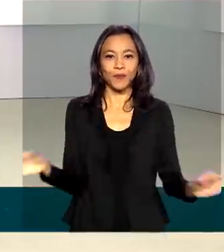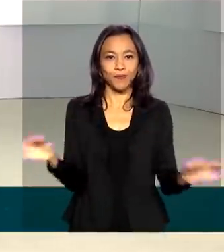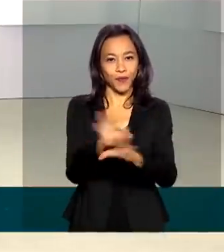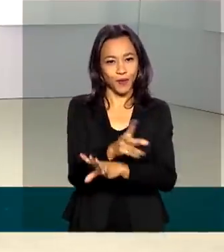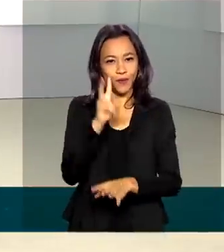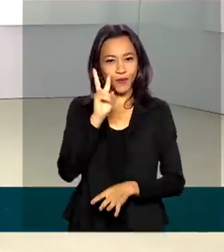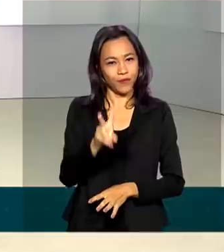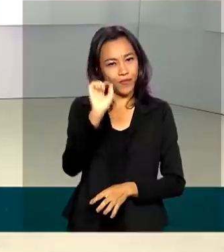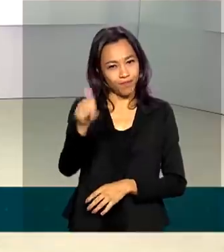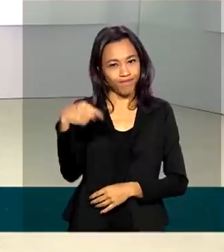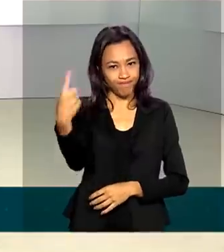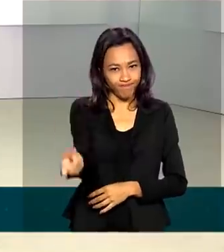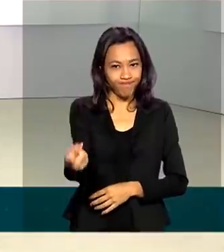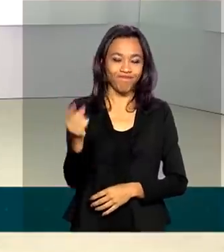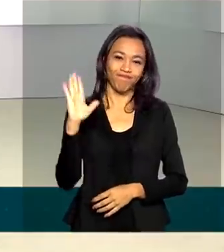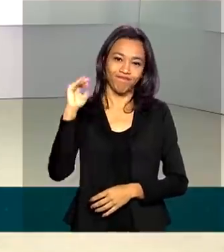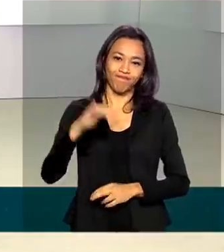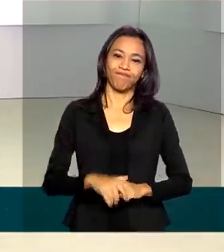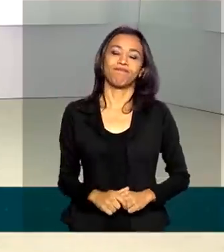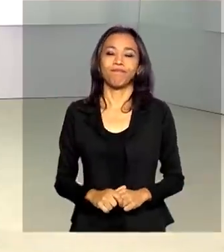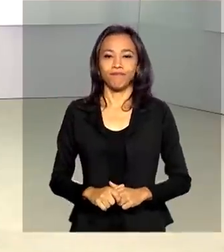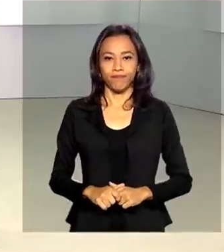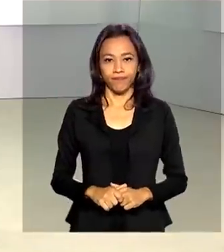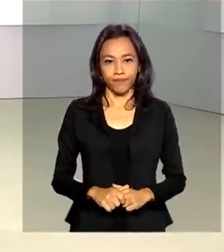aqui. Nos vemos na próxima edição. Até lá!